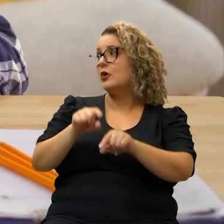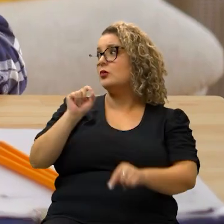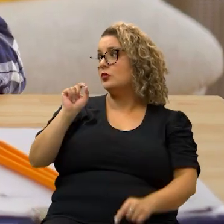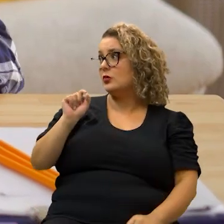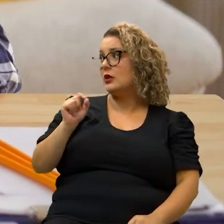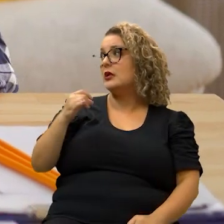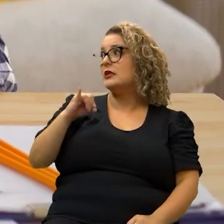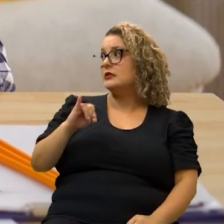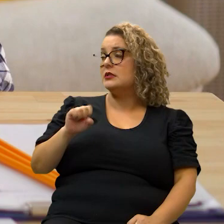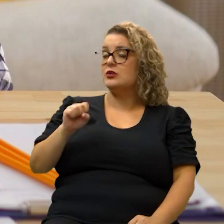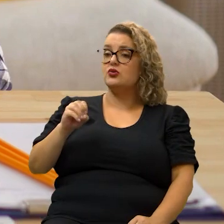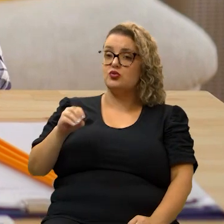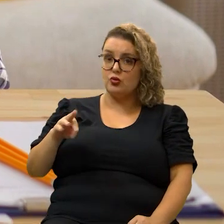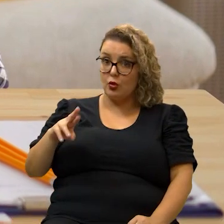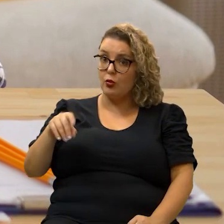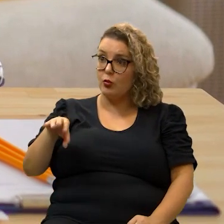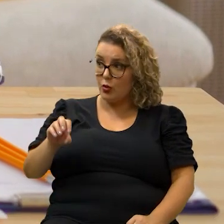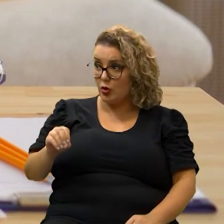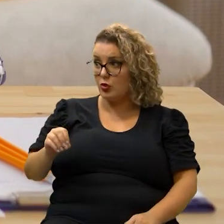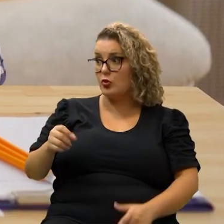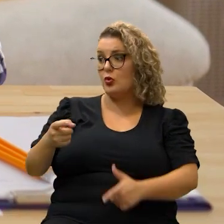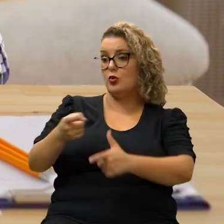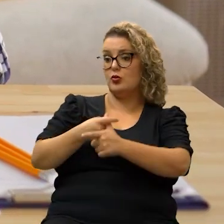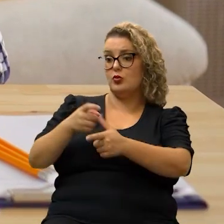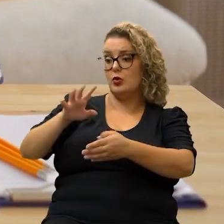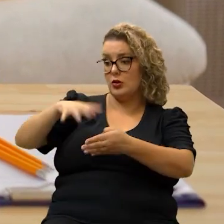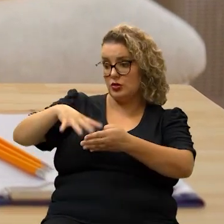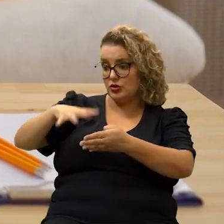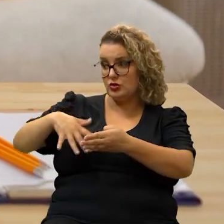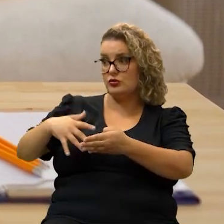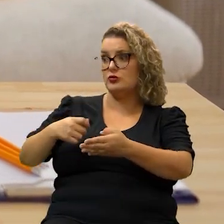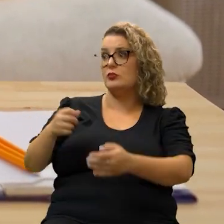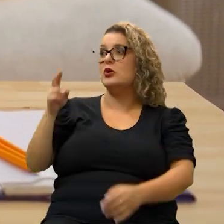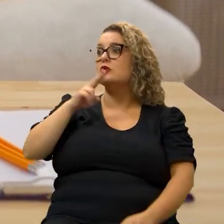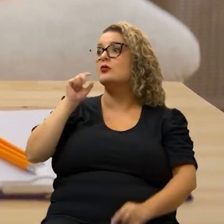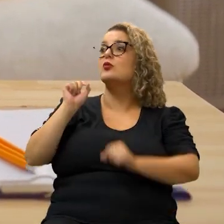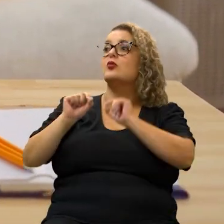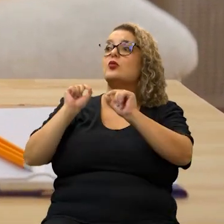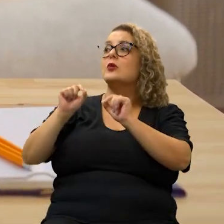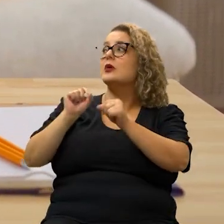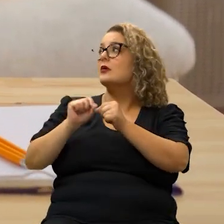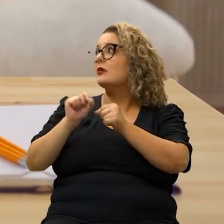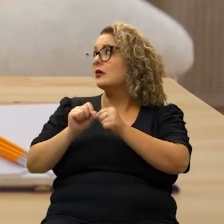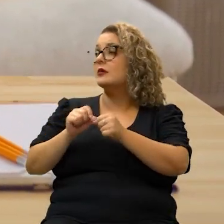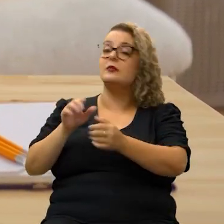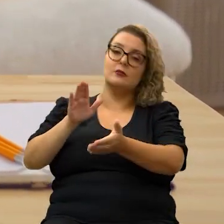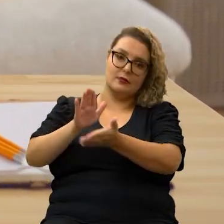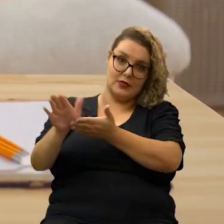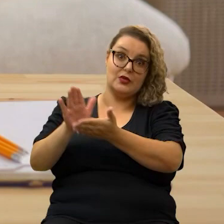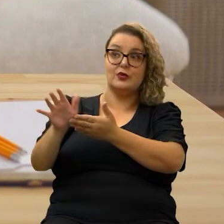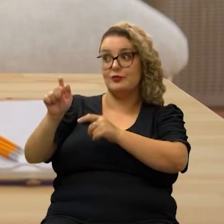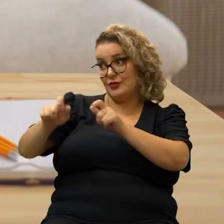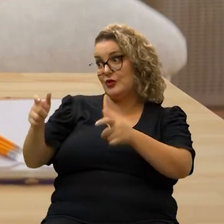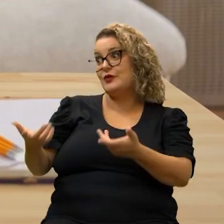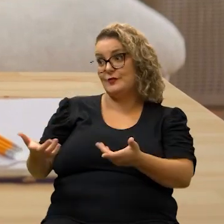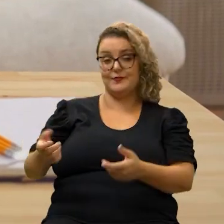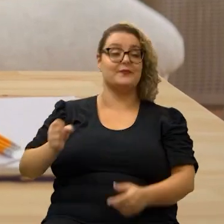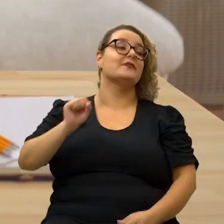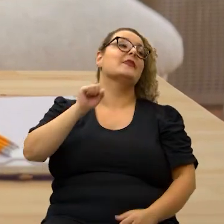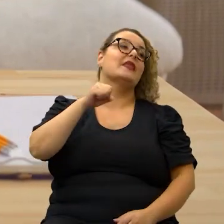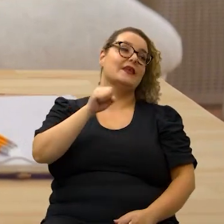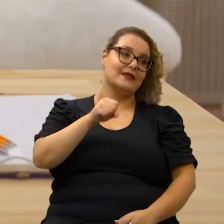questão também o seguinte se sobrou algum dinheiro depois de pagar as dívidas mais urgentes faz o que? muita gente gasta então